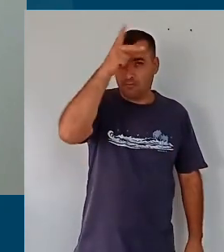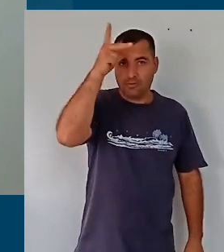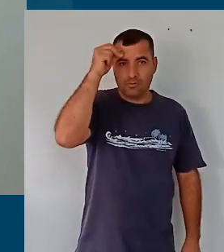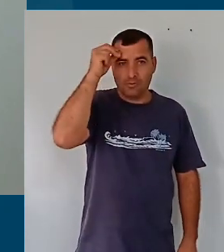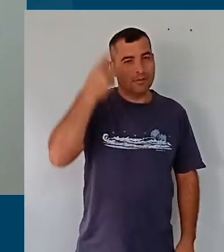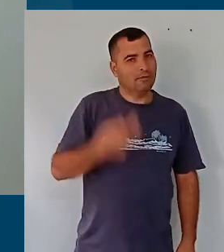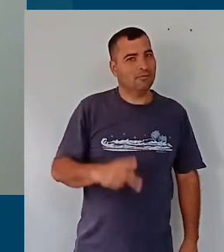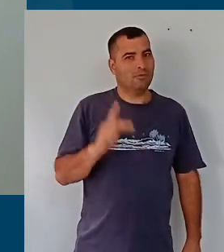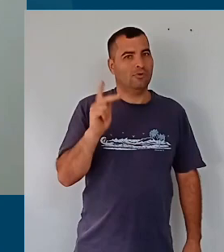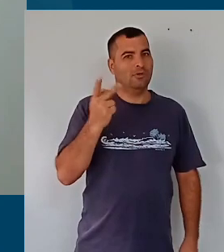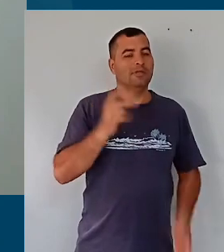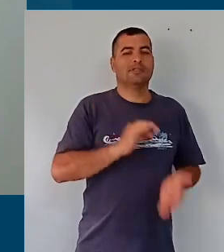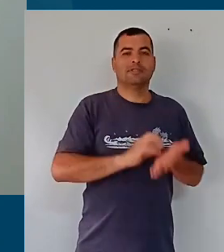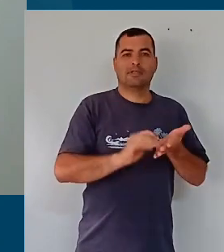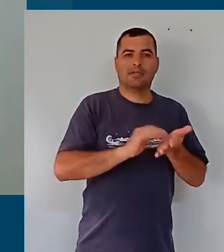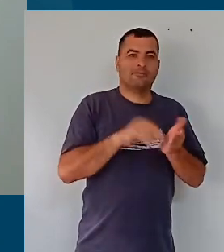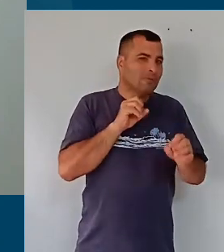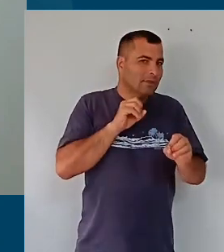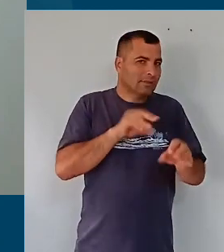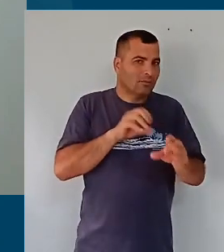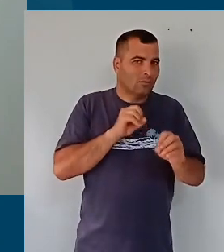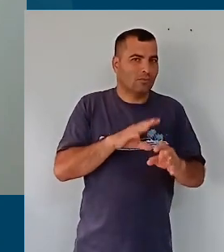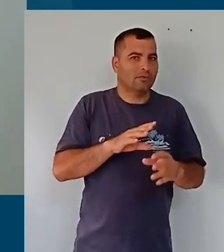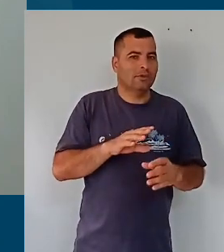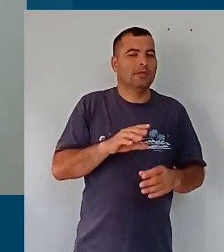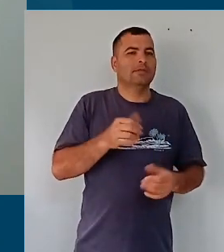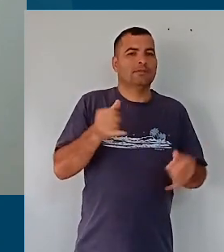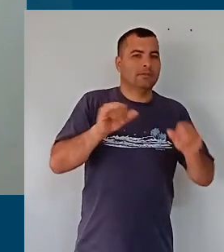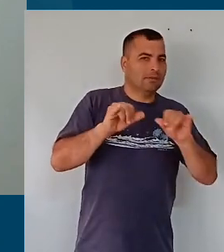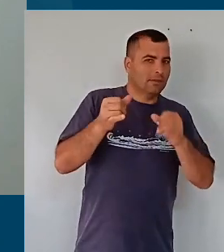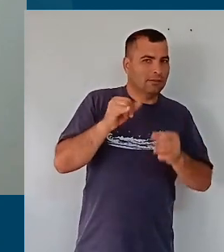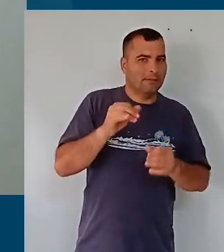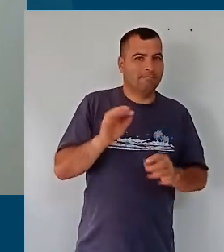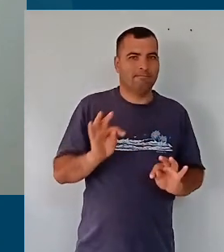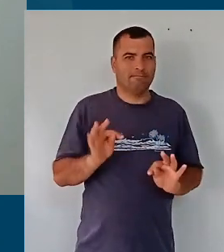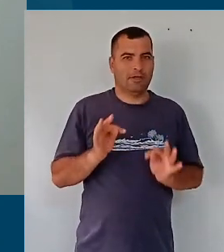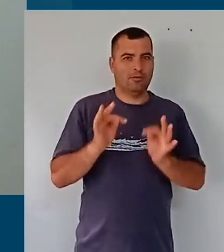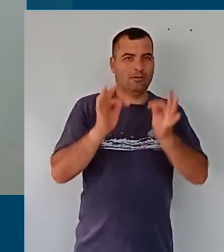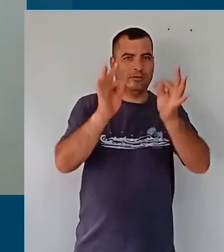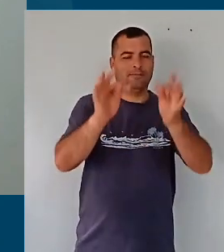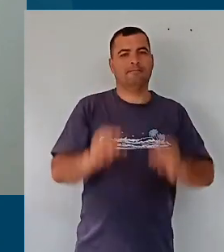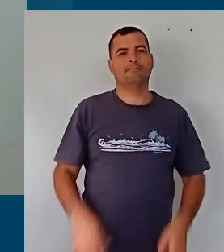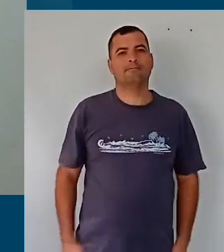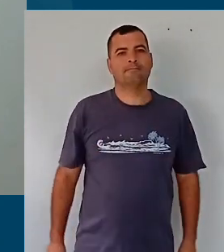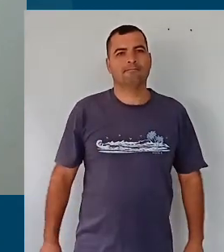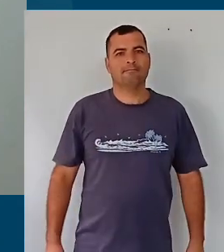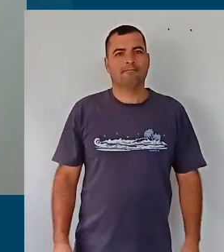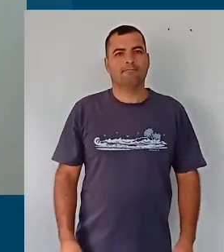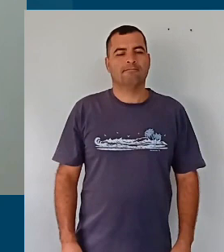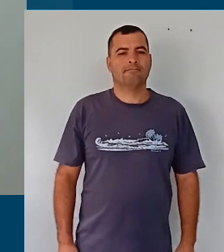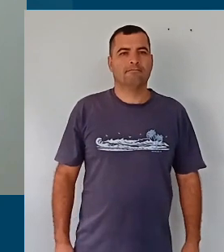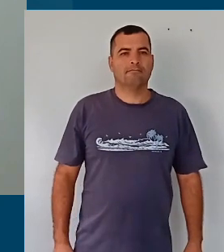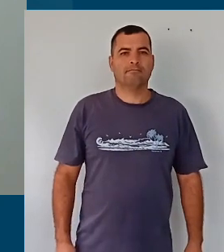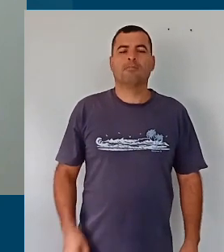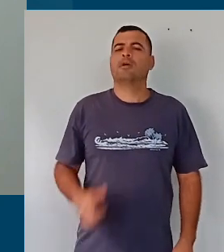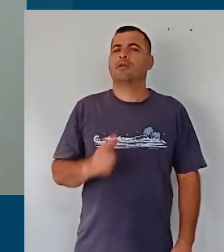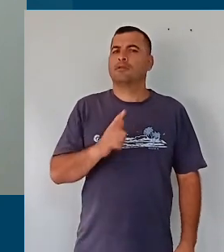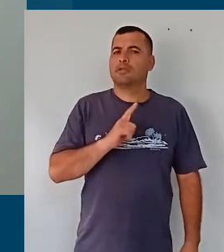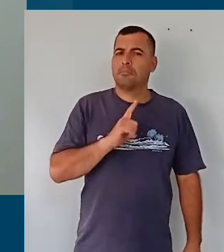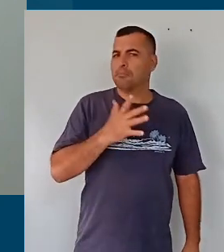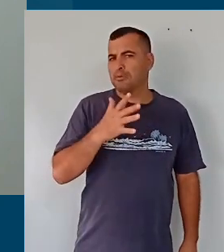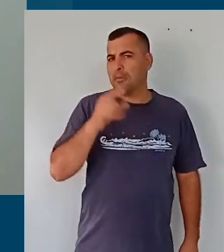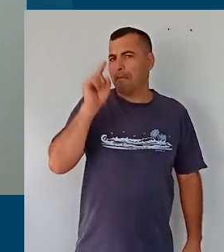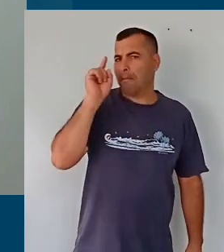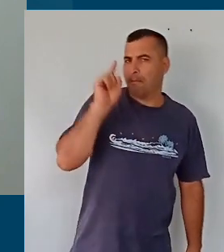Hortolândia, por meio da Secretaria de Educação, Ciência e Tecnologia, envolveu mais de